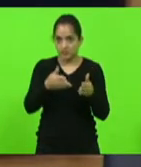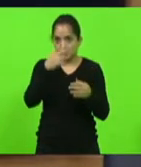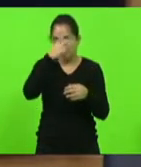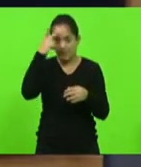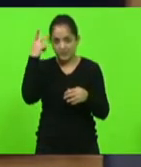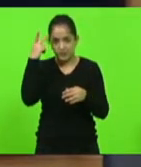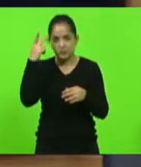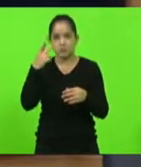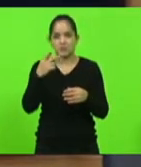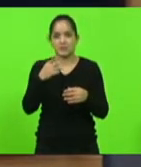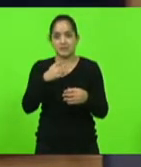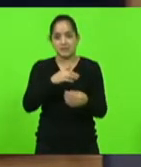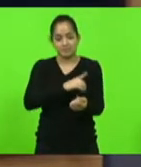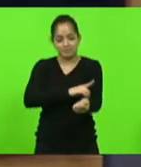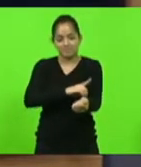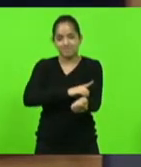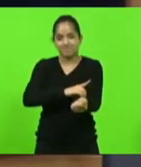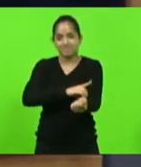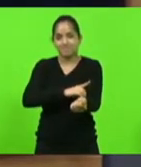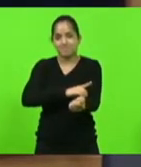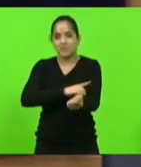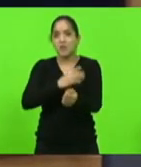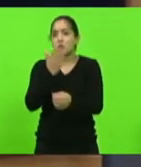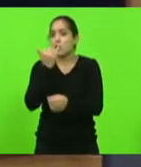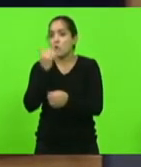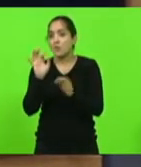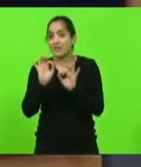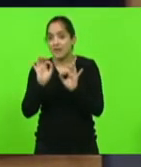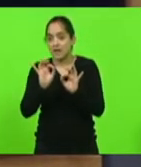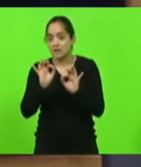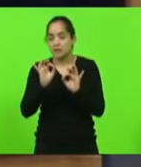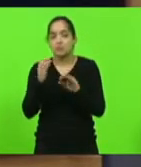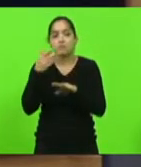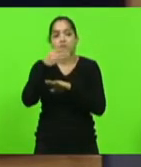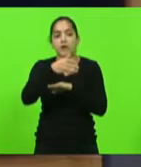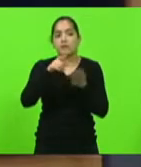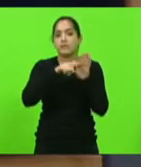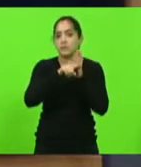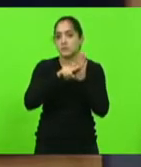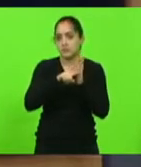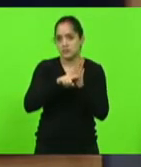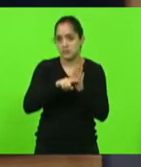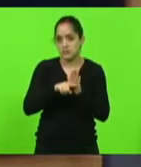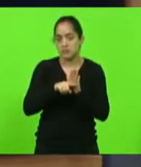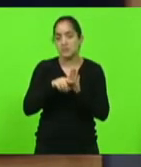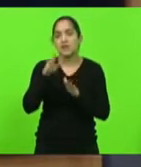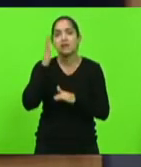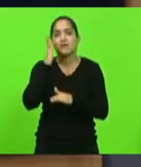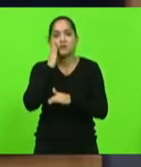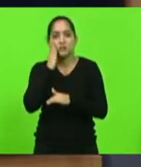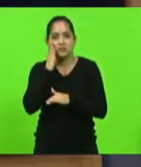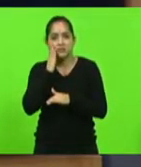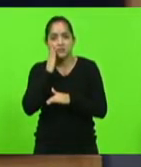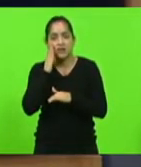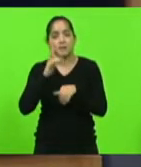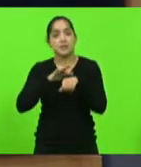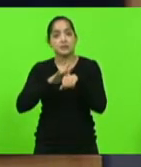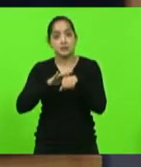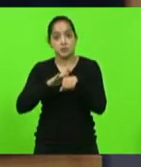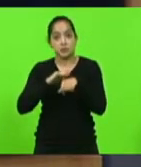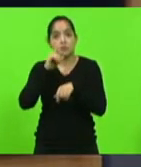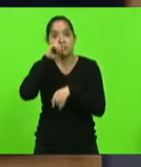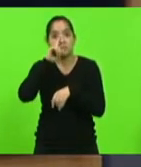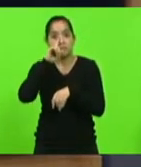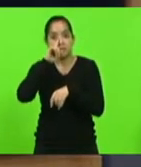diabetes, ele fica em jejum e nós sabemos como essa doença é silenciosa e como essa